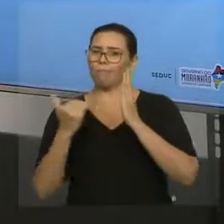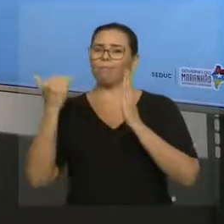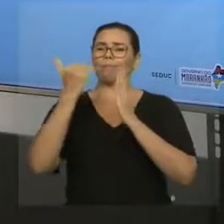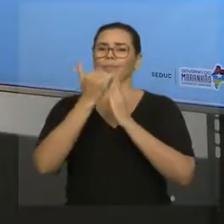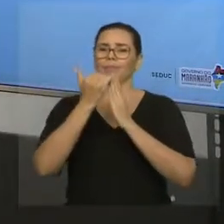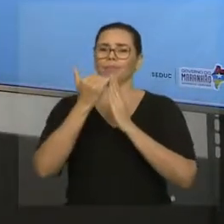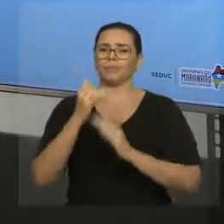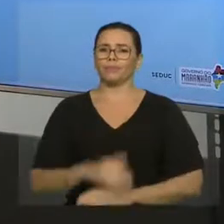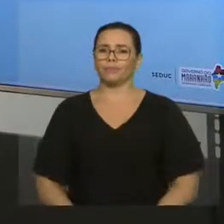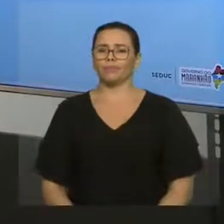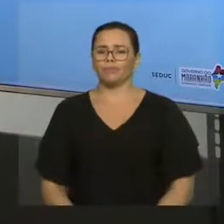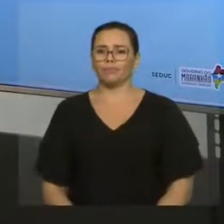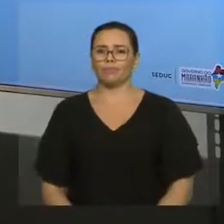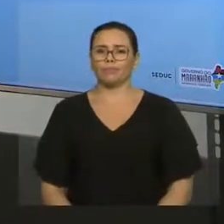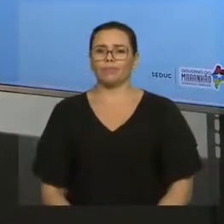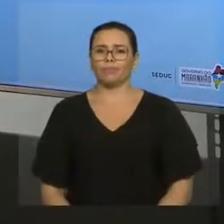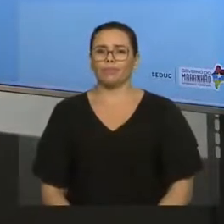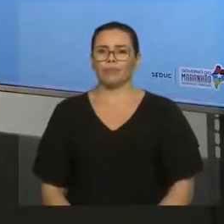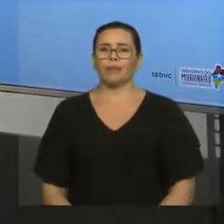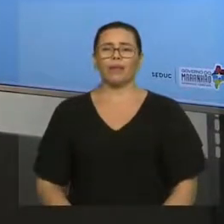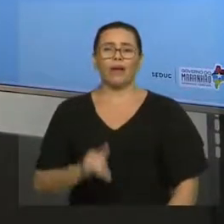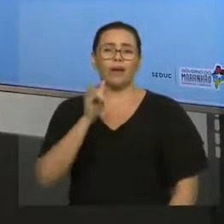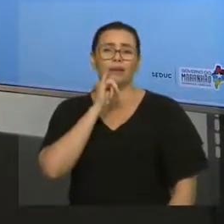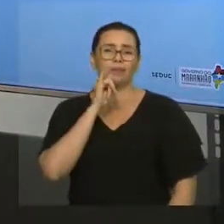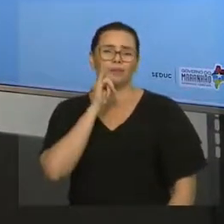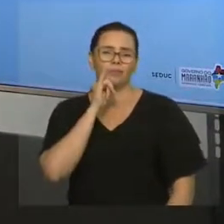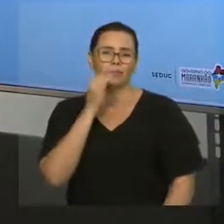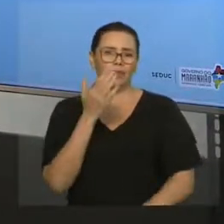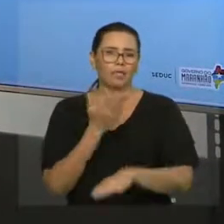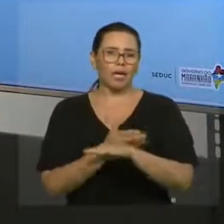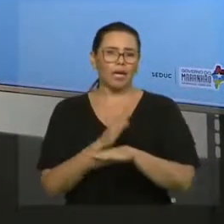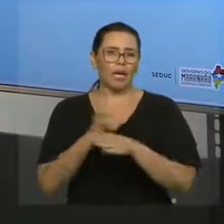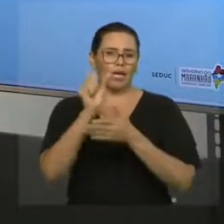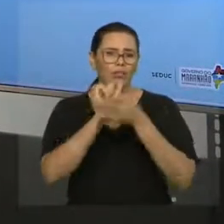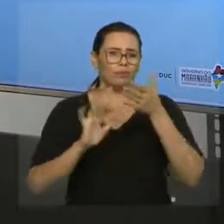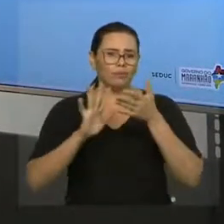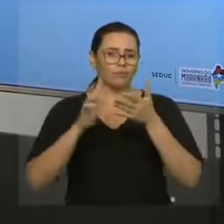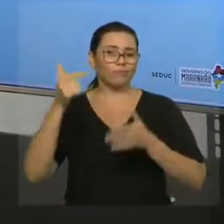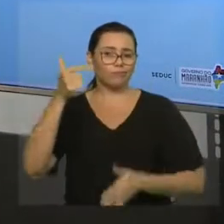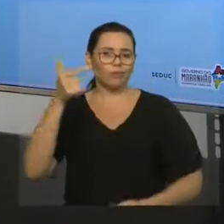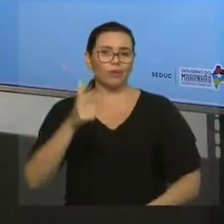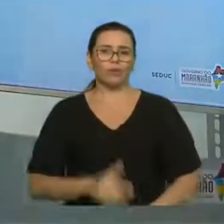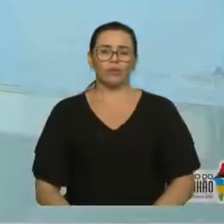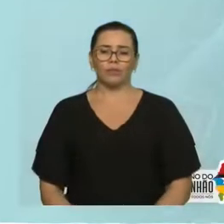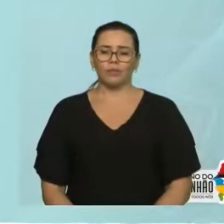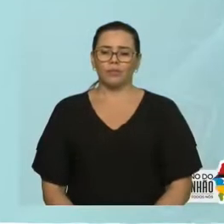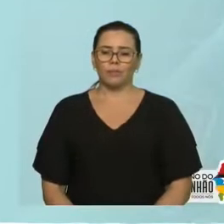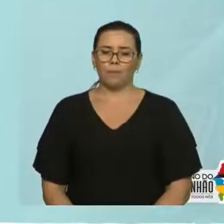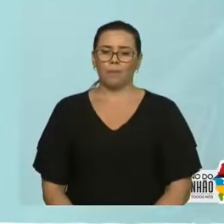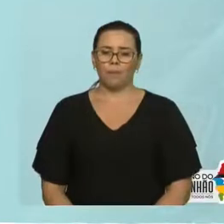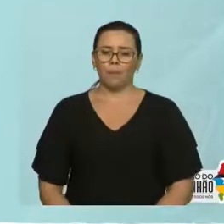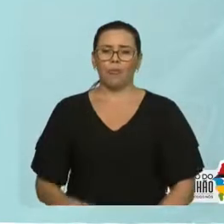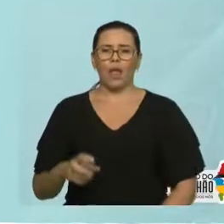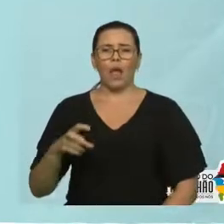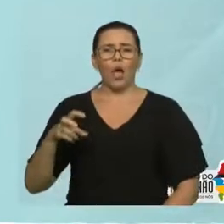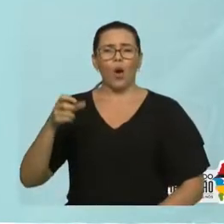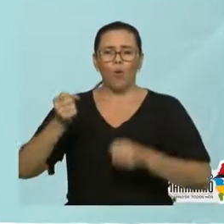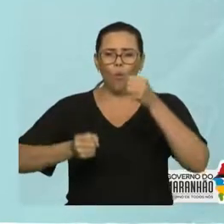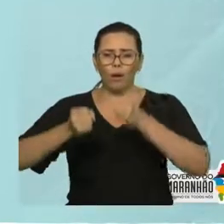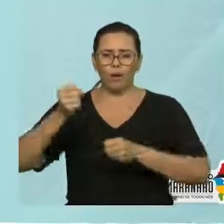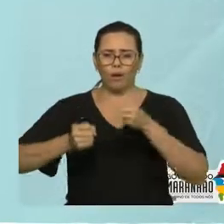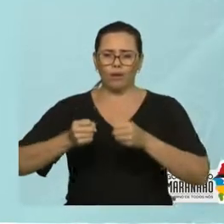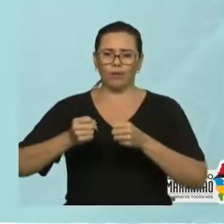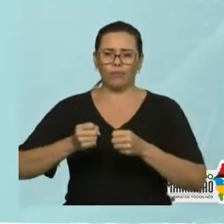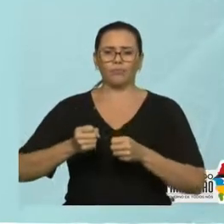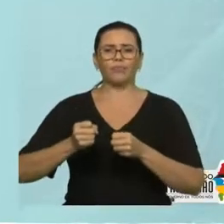Bem, aqui eu tenho um exemplo para a gente relacionar dinâmica com movimento. Então, eu tenho assim, um automóvel com uma massa